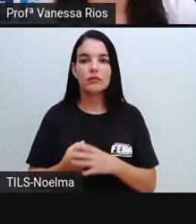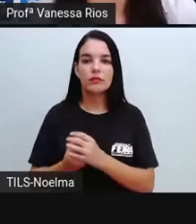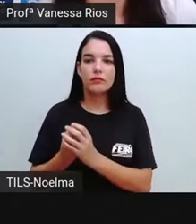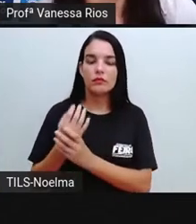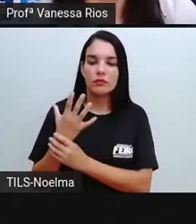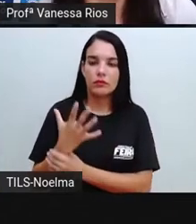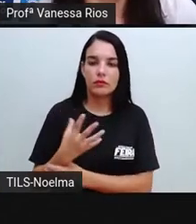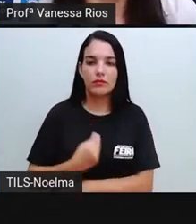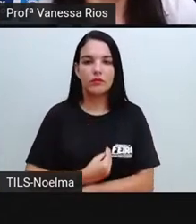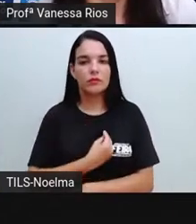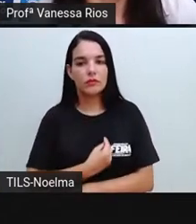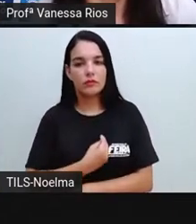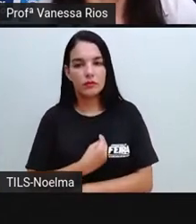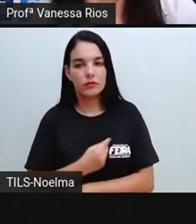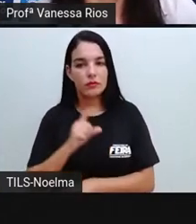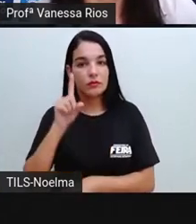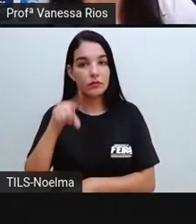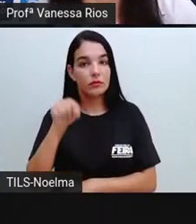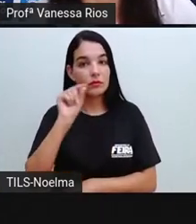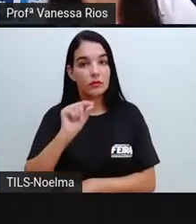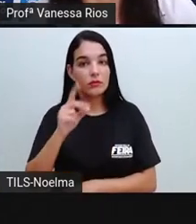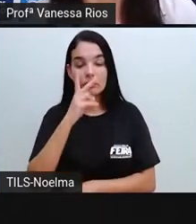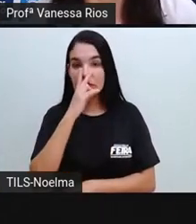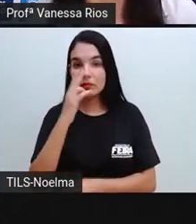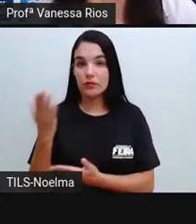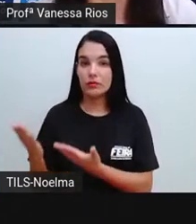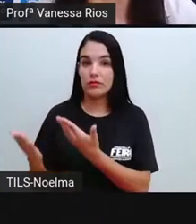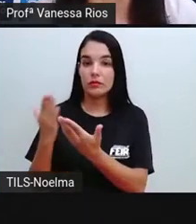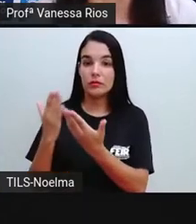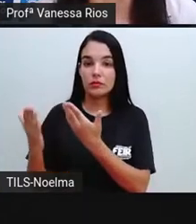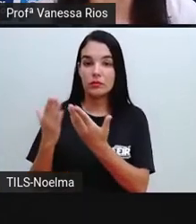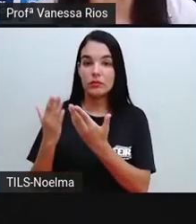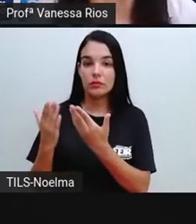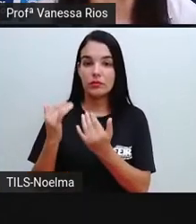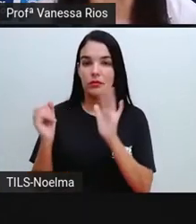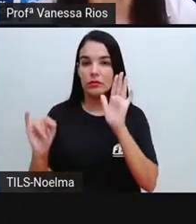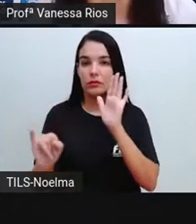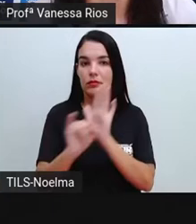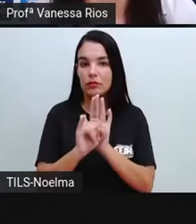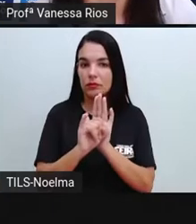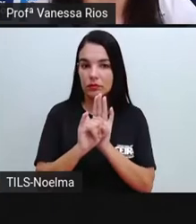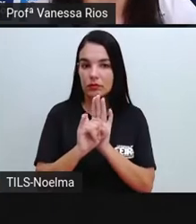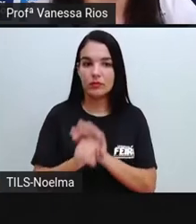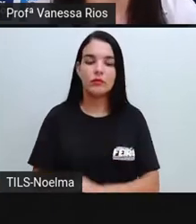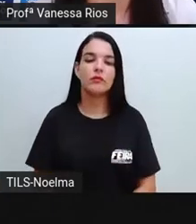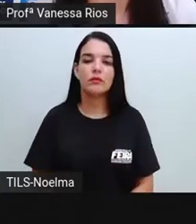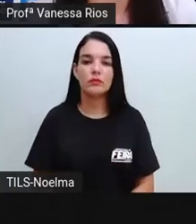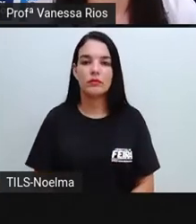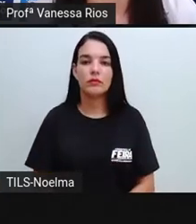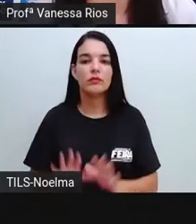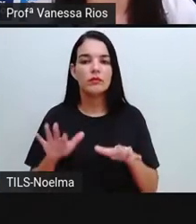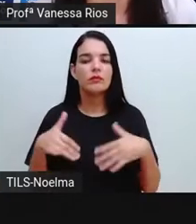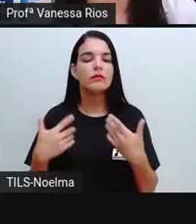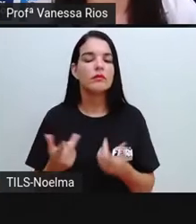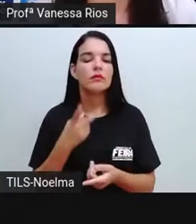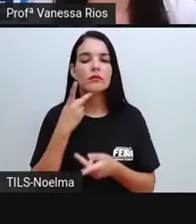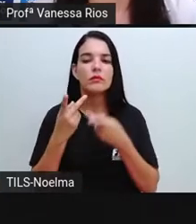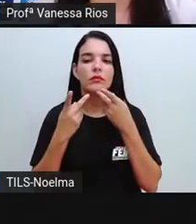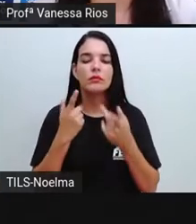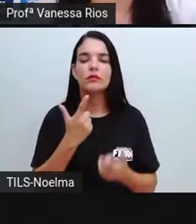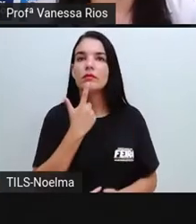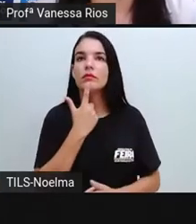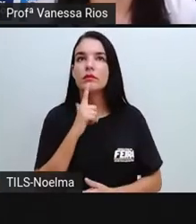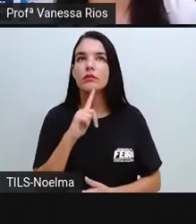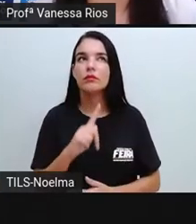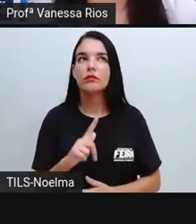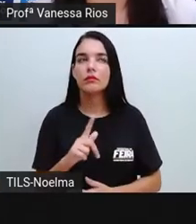e vivemos, sendo que ela é nosso sinônimo de identidade cultural. Quando a gente fala língua